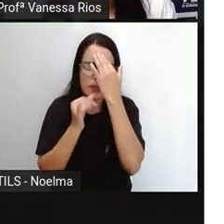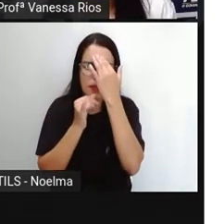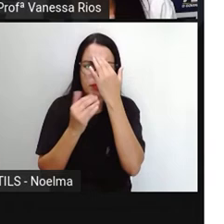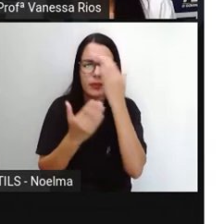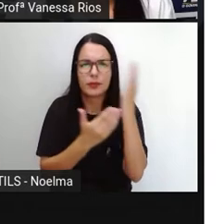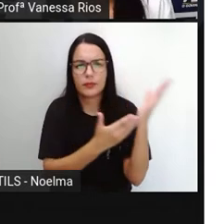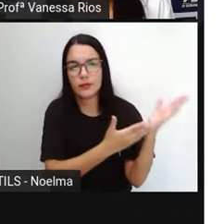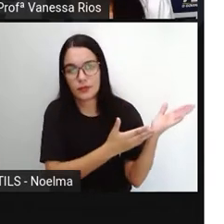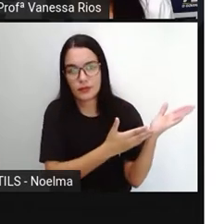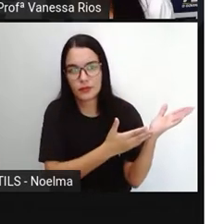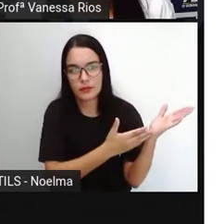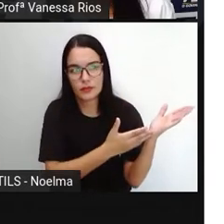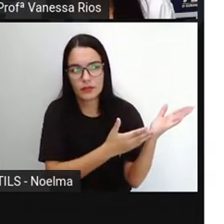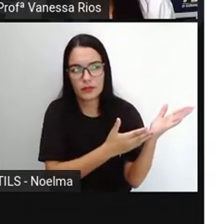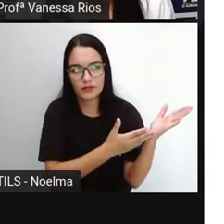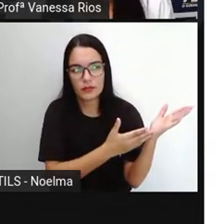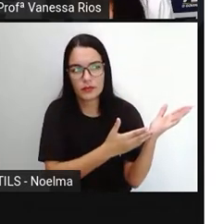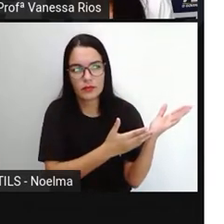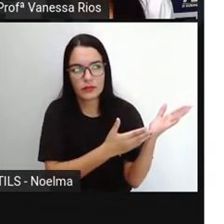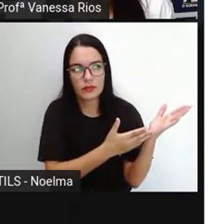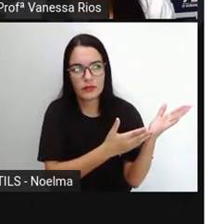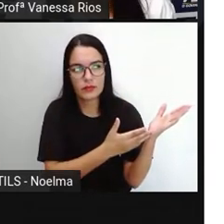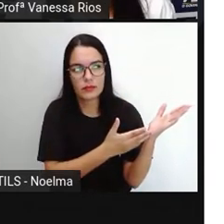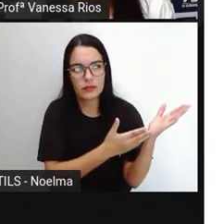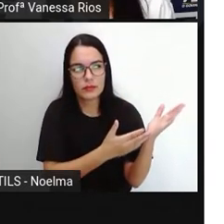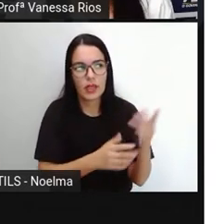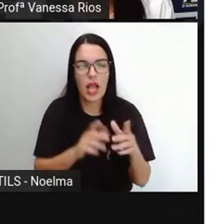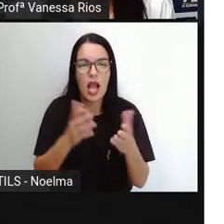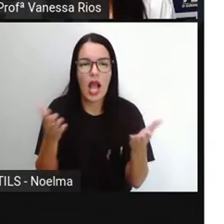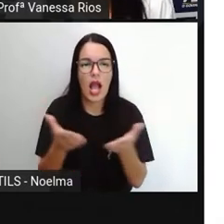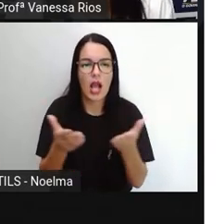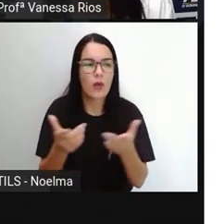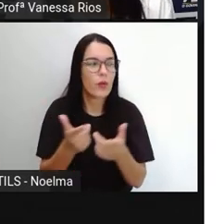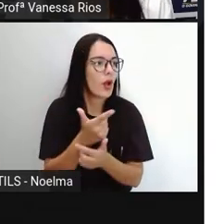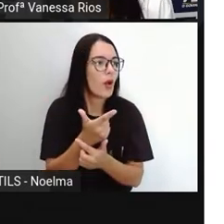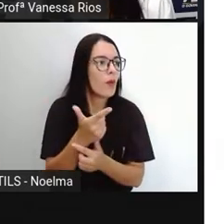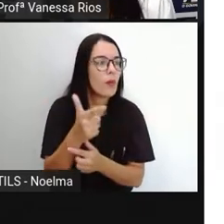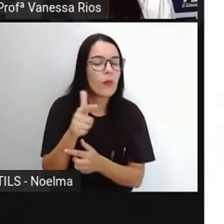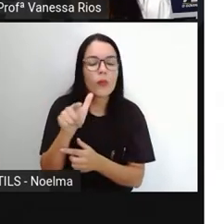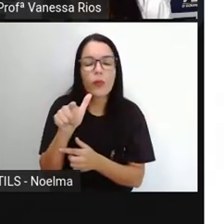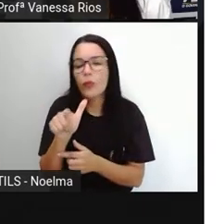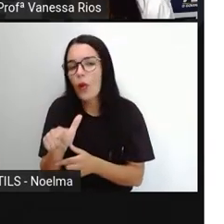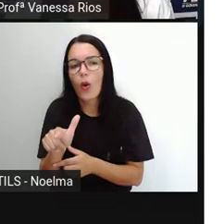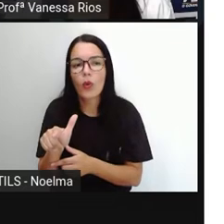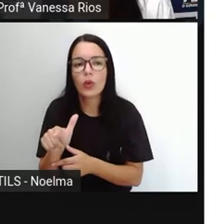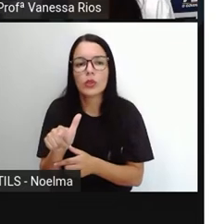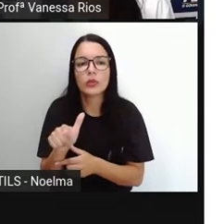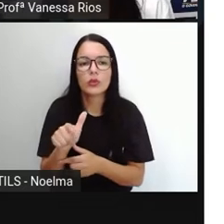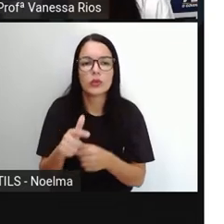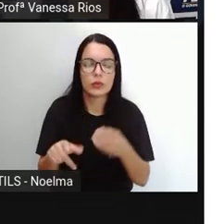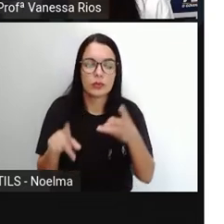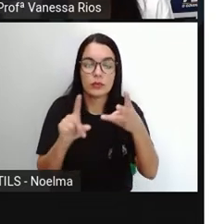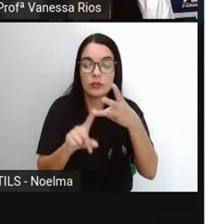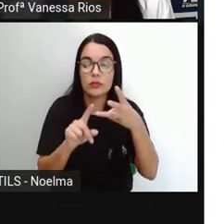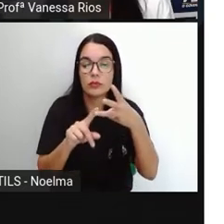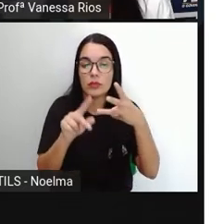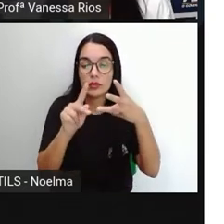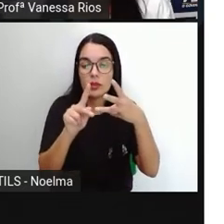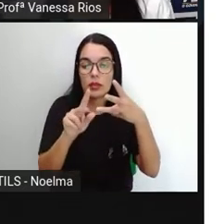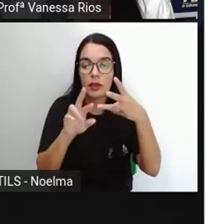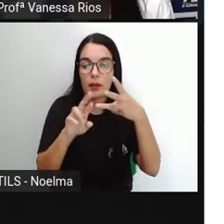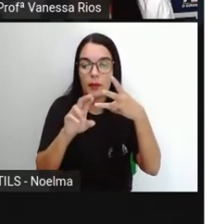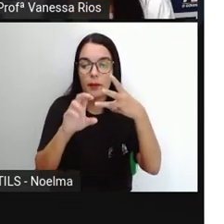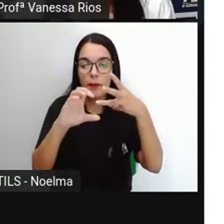cantando, vendendo, partindo. Então, a gente percebe as formas verbais em curso, a ação sendo